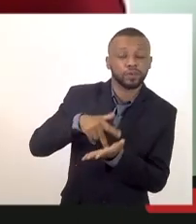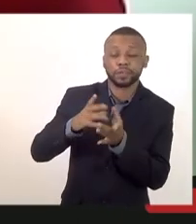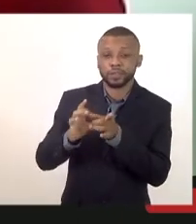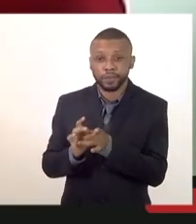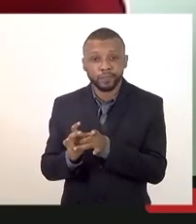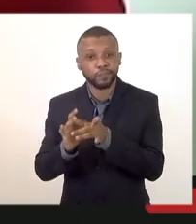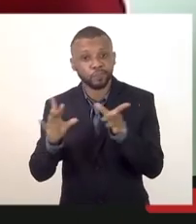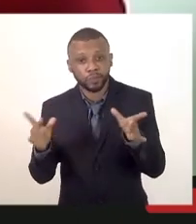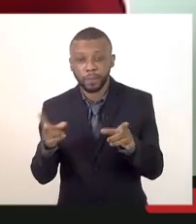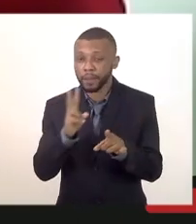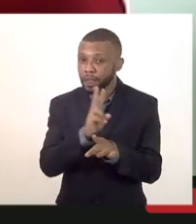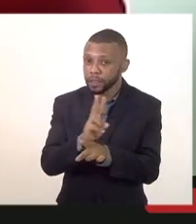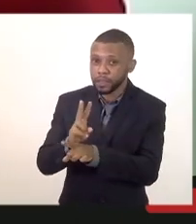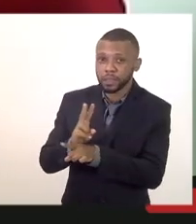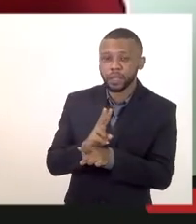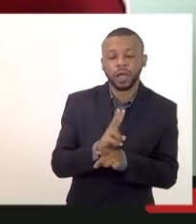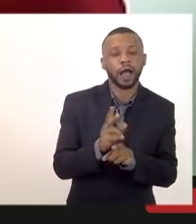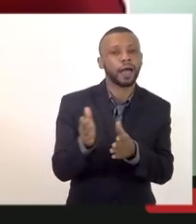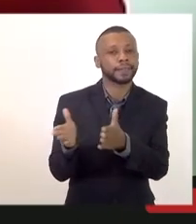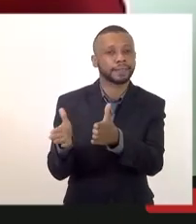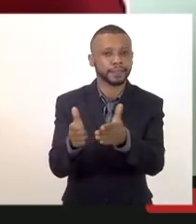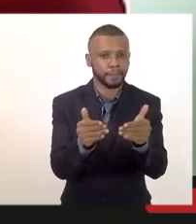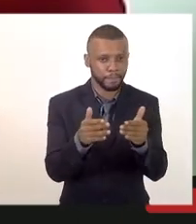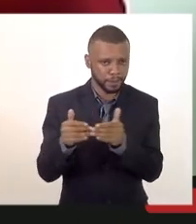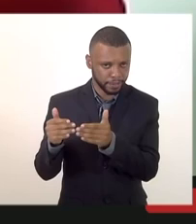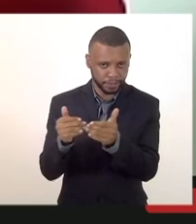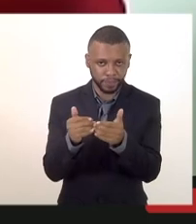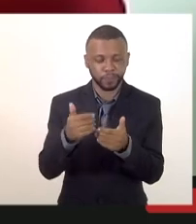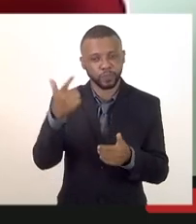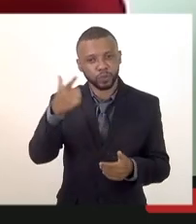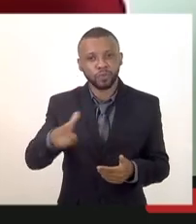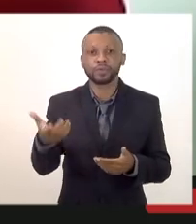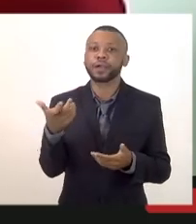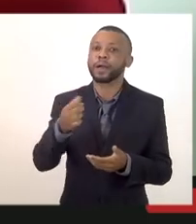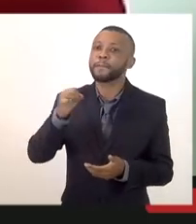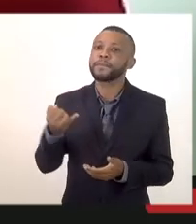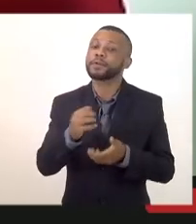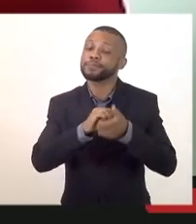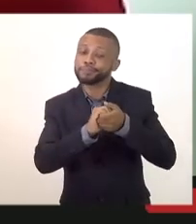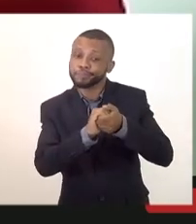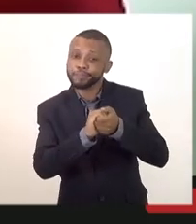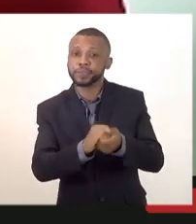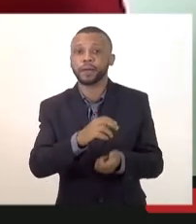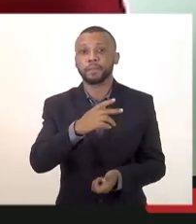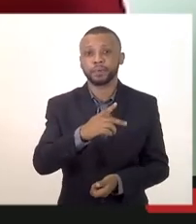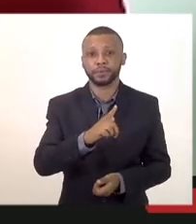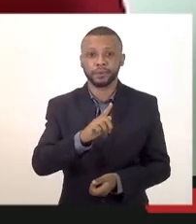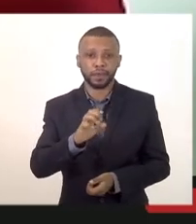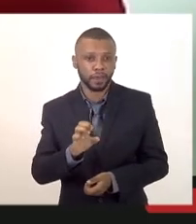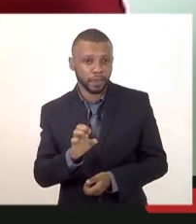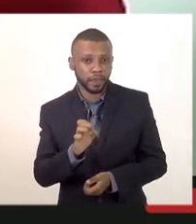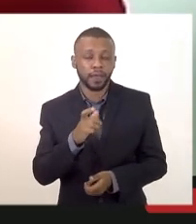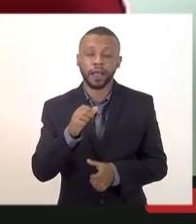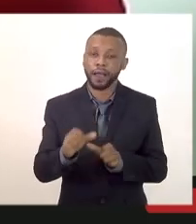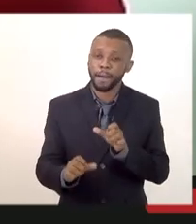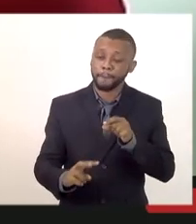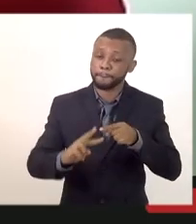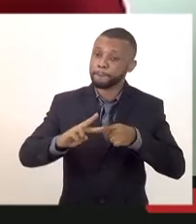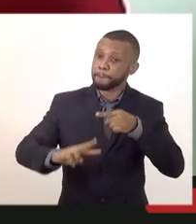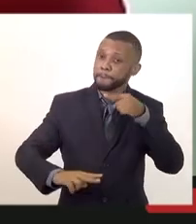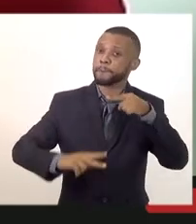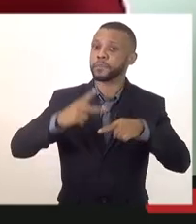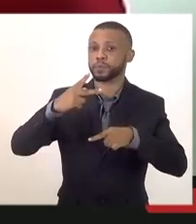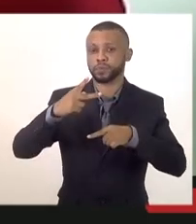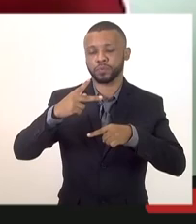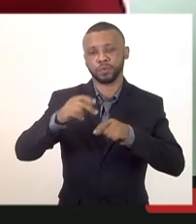atender todas essas demandas e fazer mais uma vez aqui um cumprimento também a PGE a mudança de paradigma